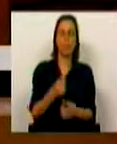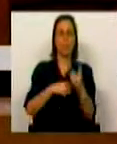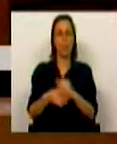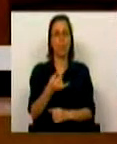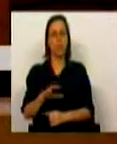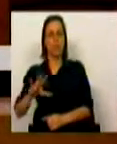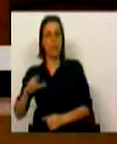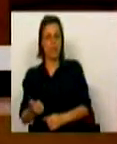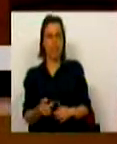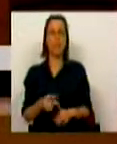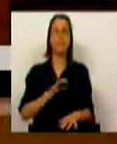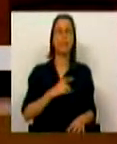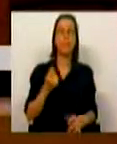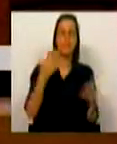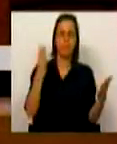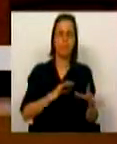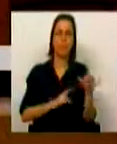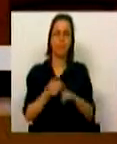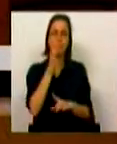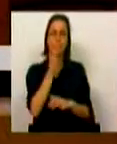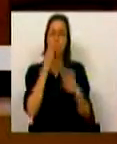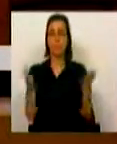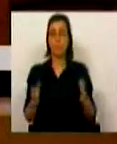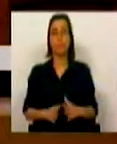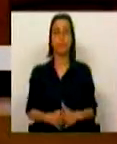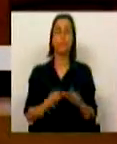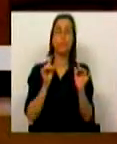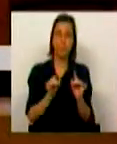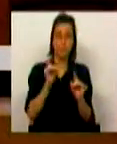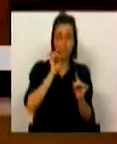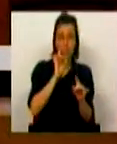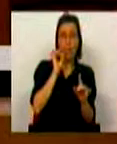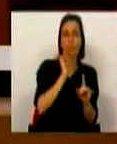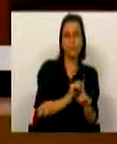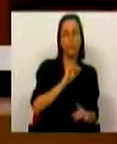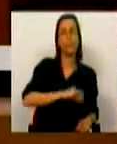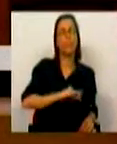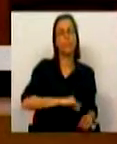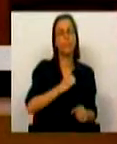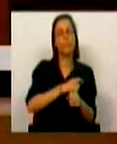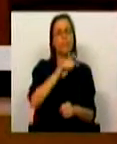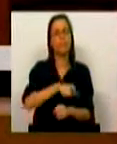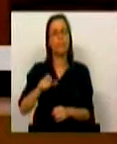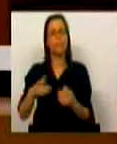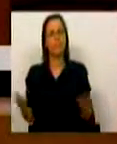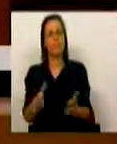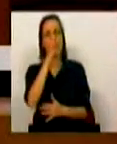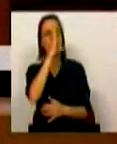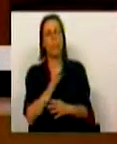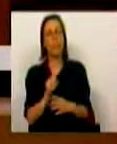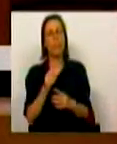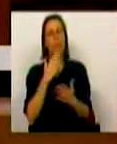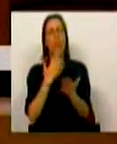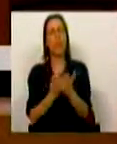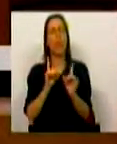2015. Sr. Presidente, Sras. e Srs. Deputados, para além da valorização remuneratória dos trabalhadores, o Governo tem